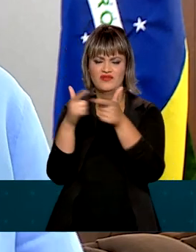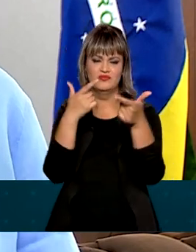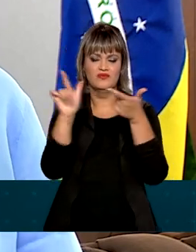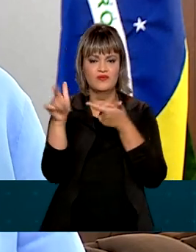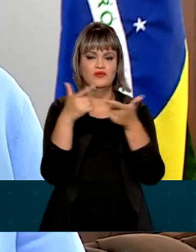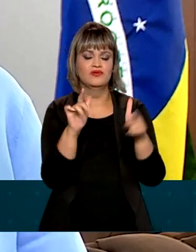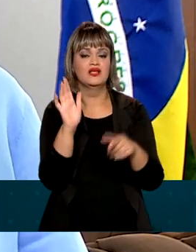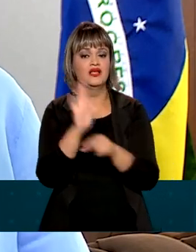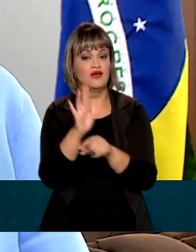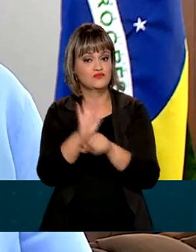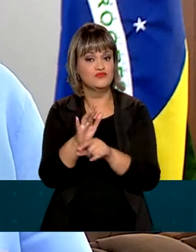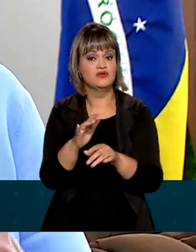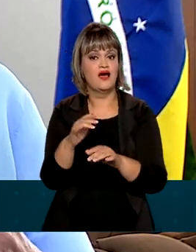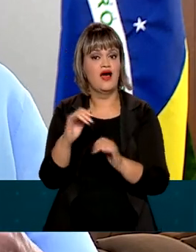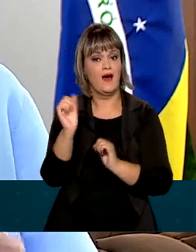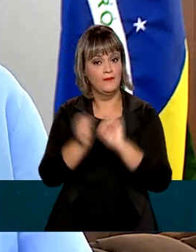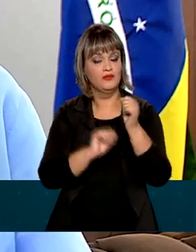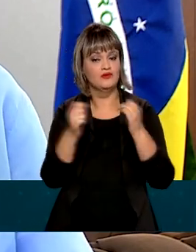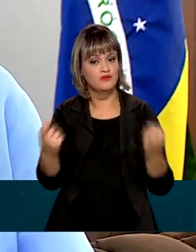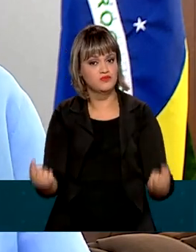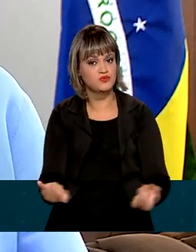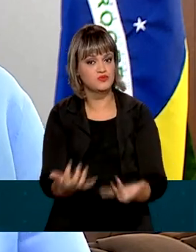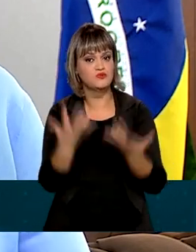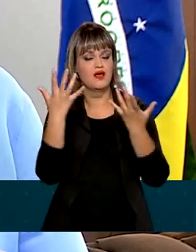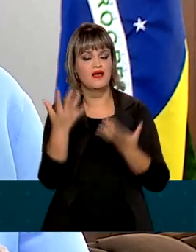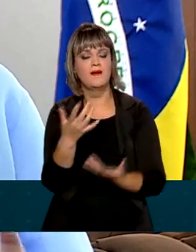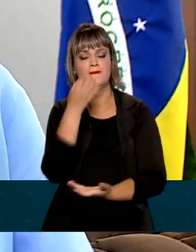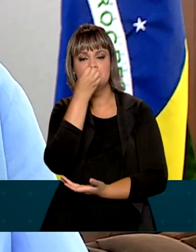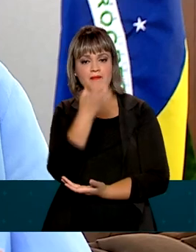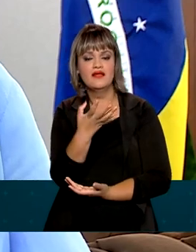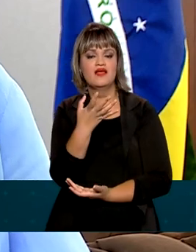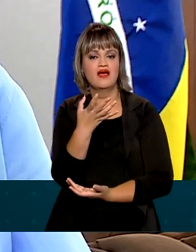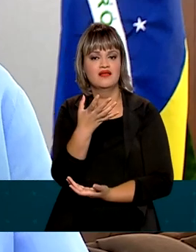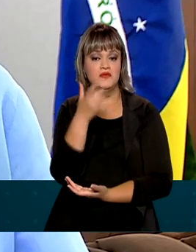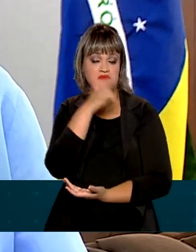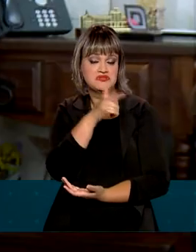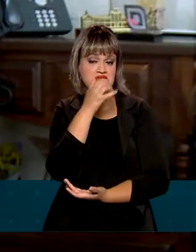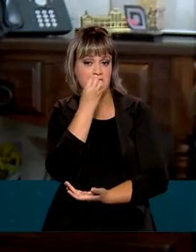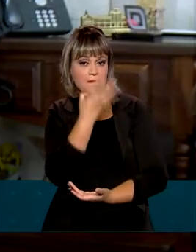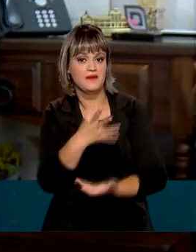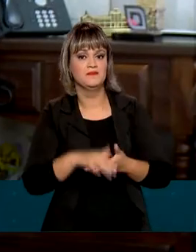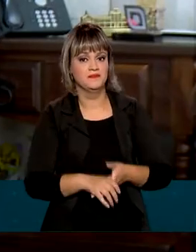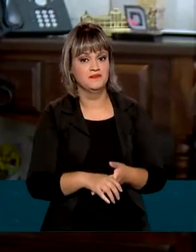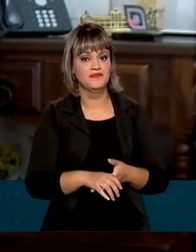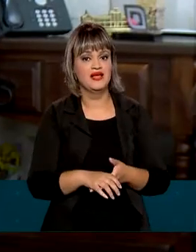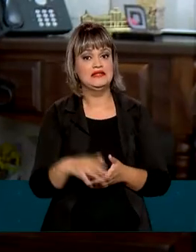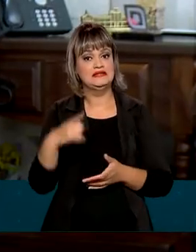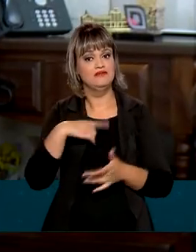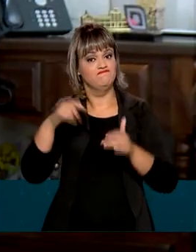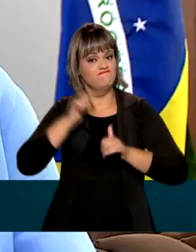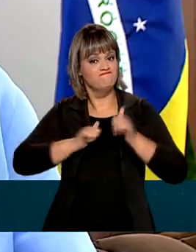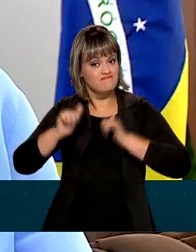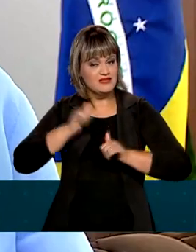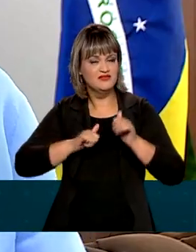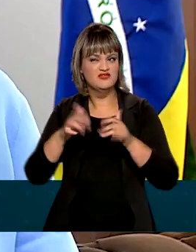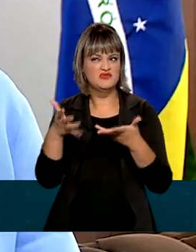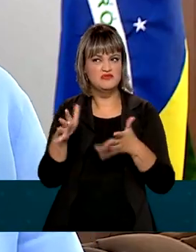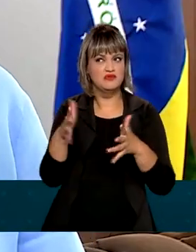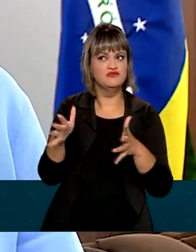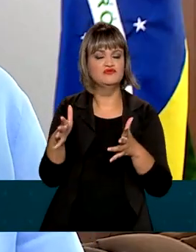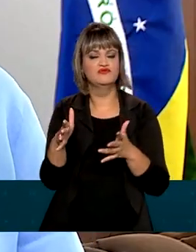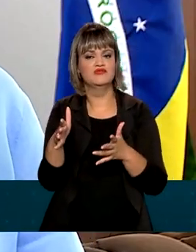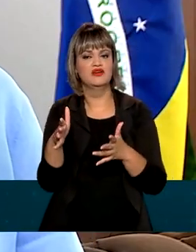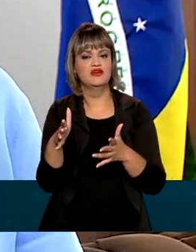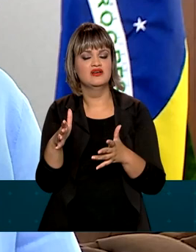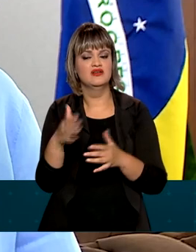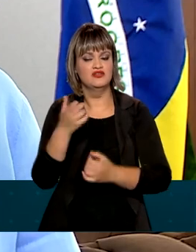para que o produtor rural produzisse cada vez mais. Então, nós temos aí a expectativa e a estimativa